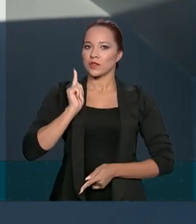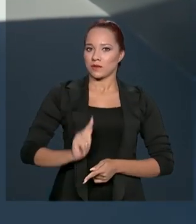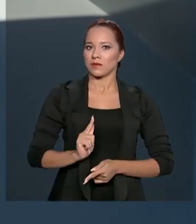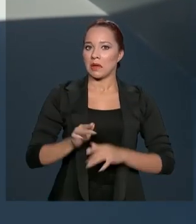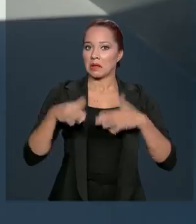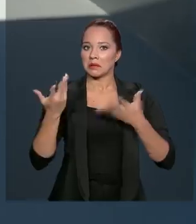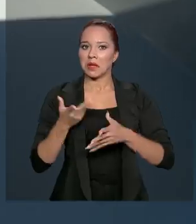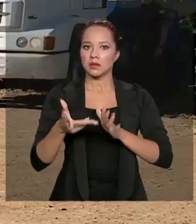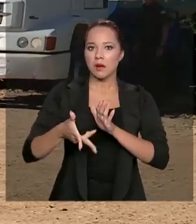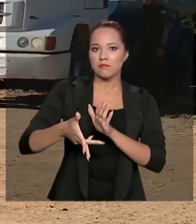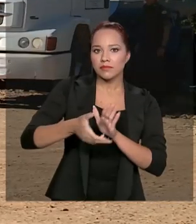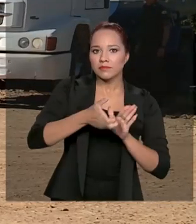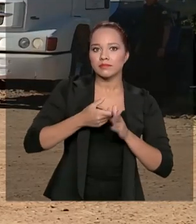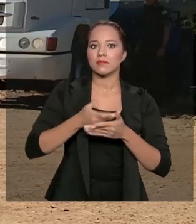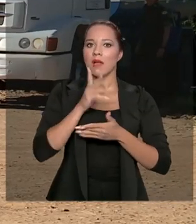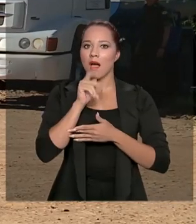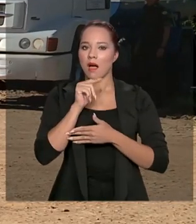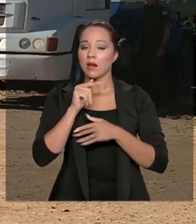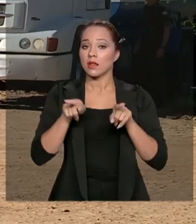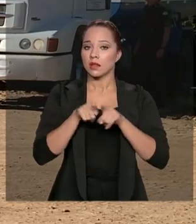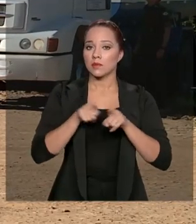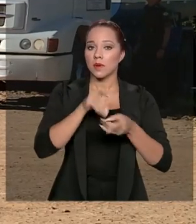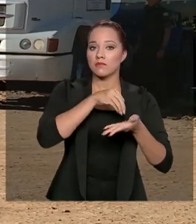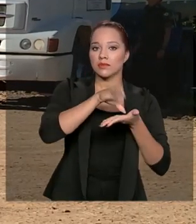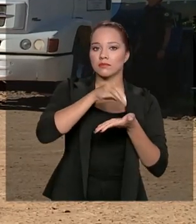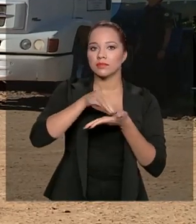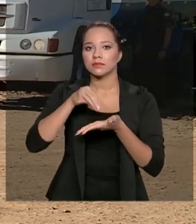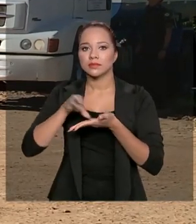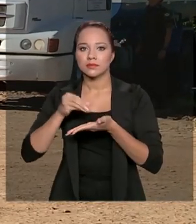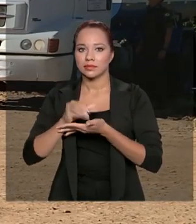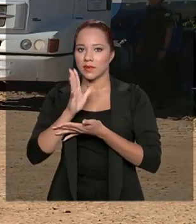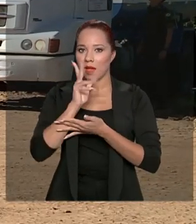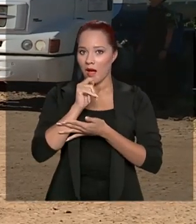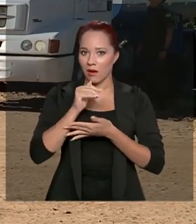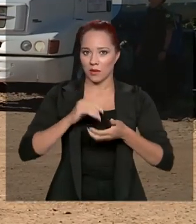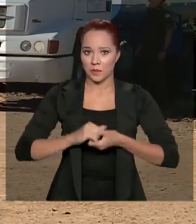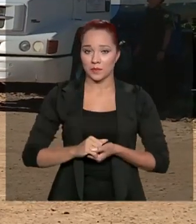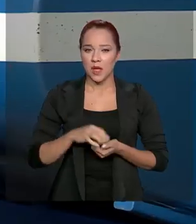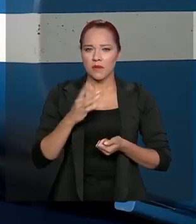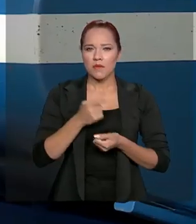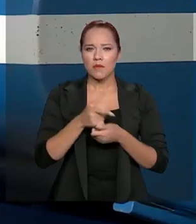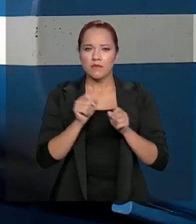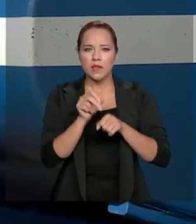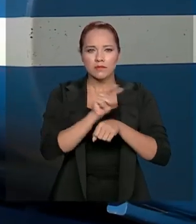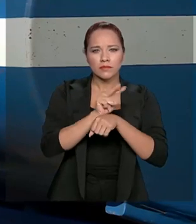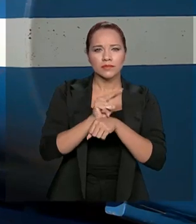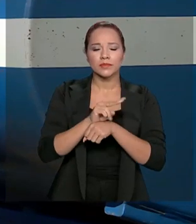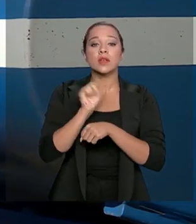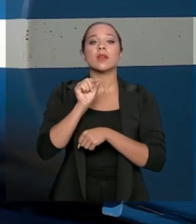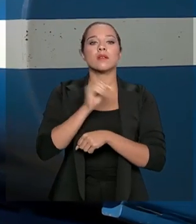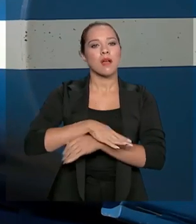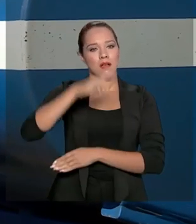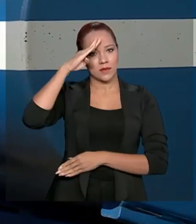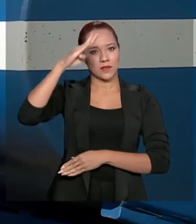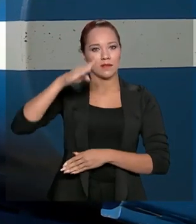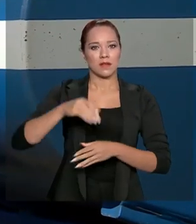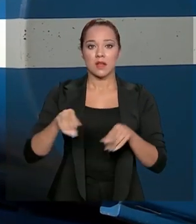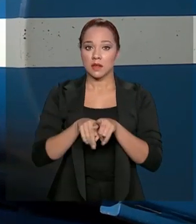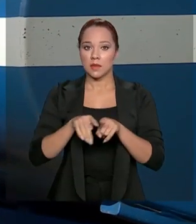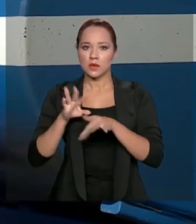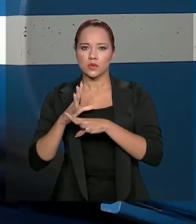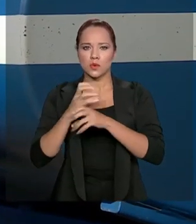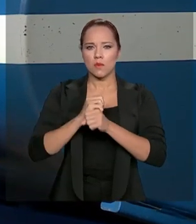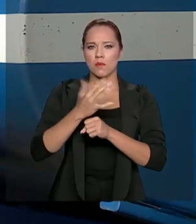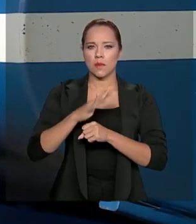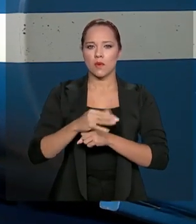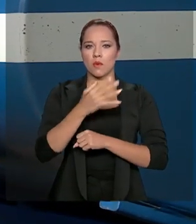na captação da água quanto na distribuição. O controle da operação é feito pelo Exército e conta com 4